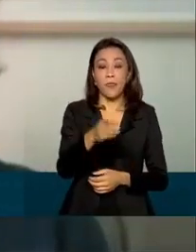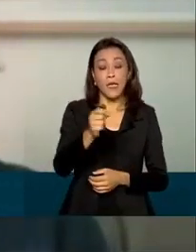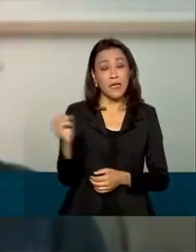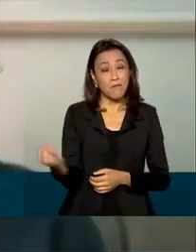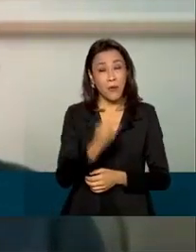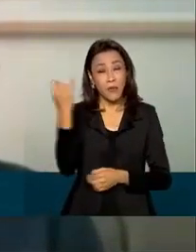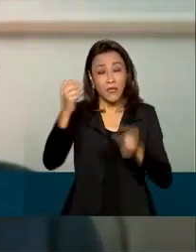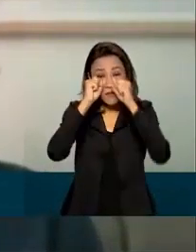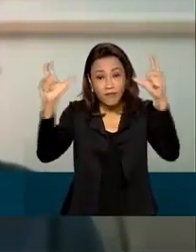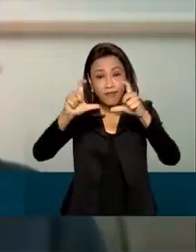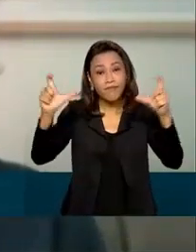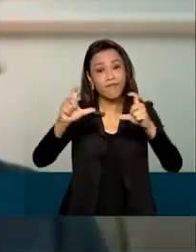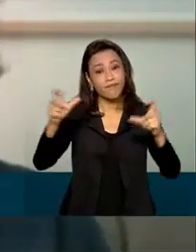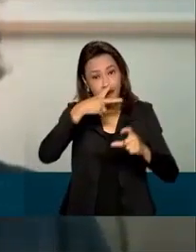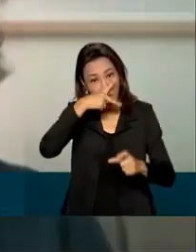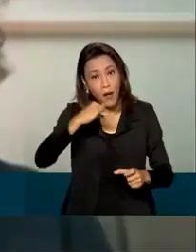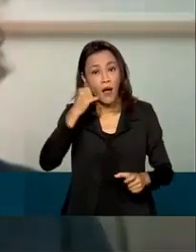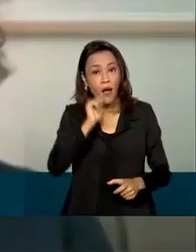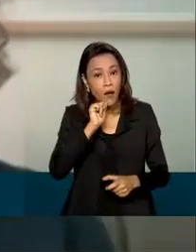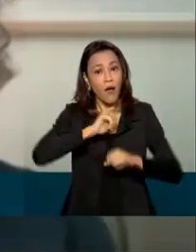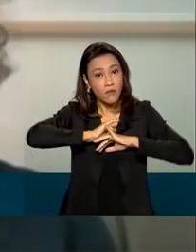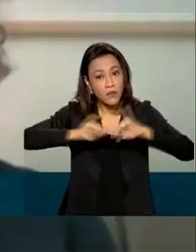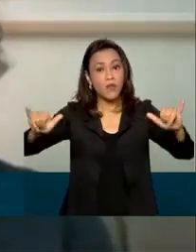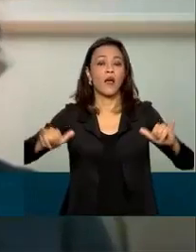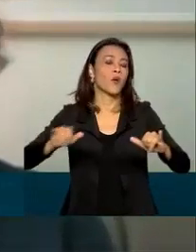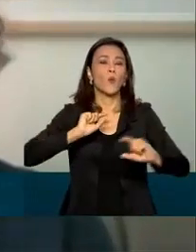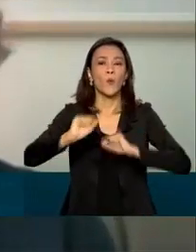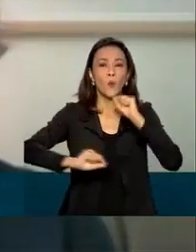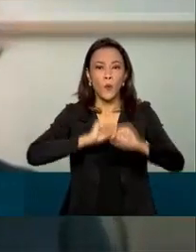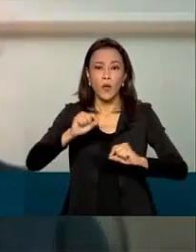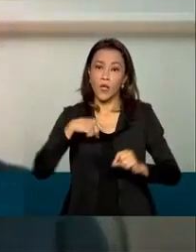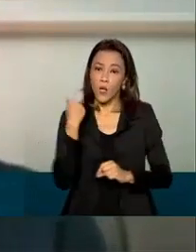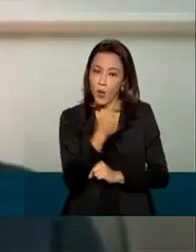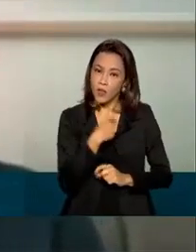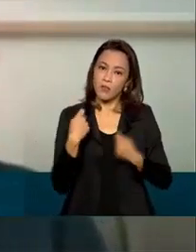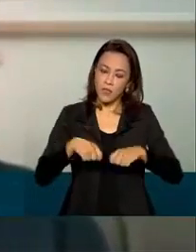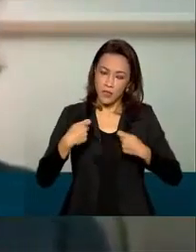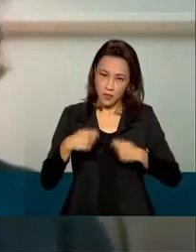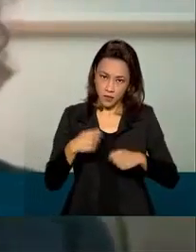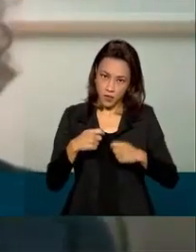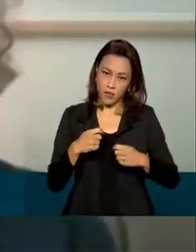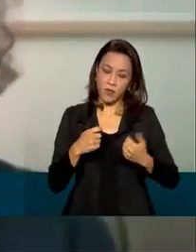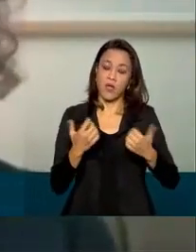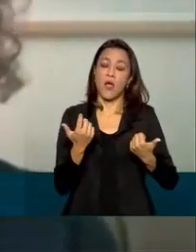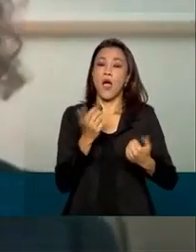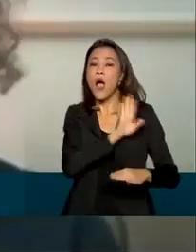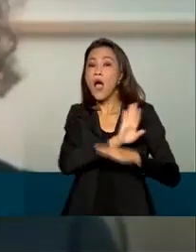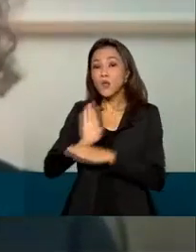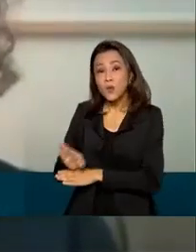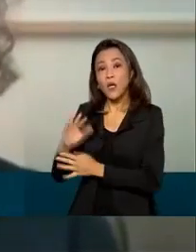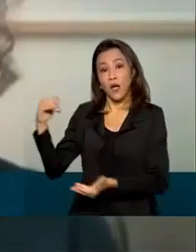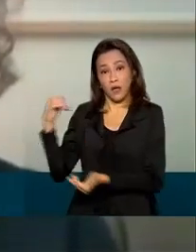os pais de que a gente precisa ajudar a Agência Nacional de Vigilância Sanitária também a